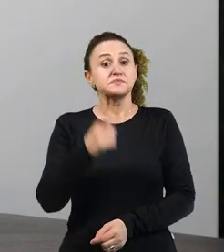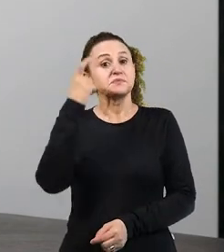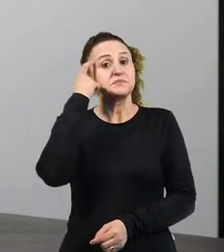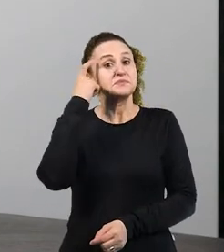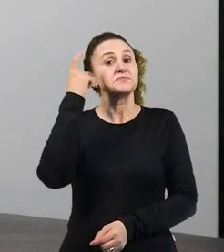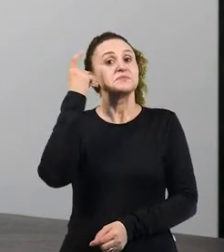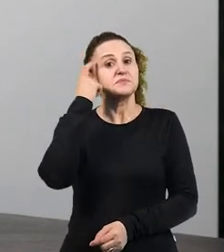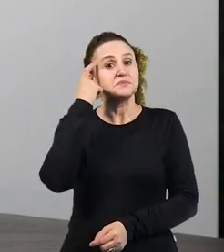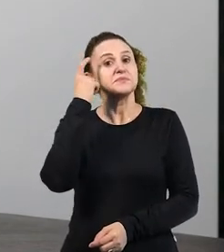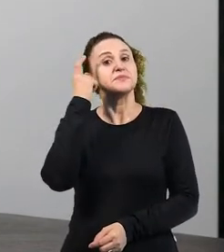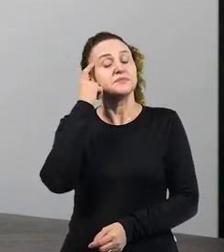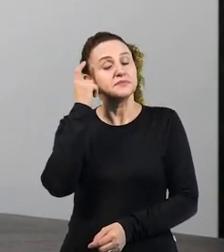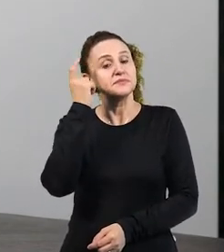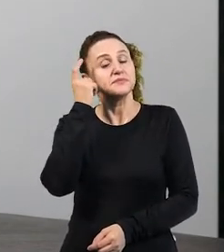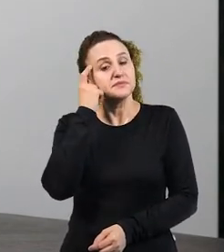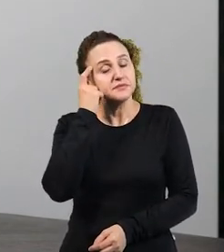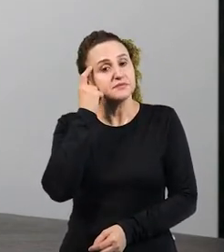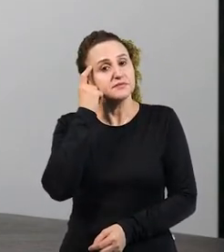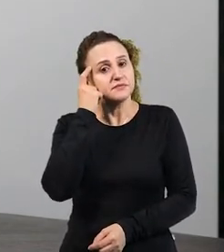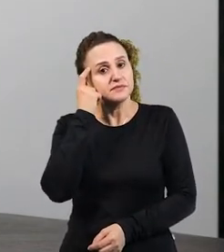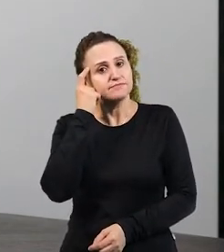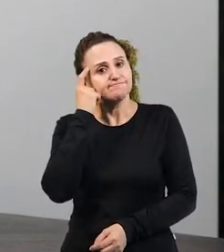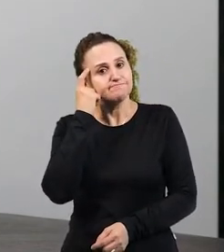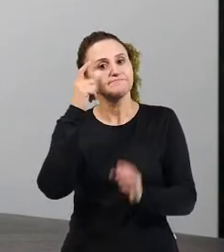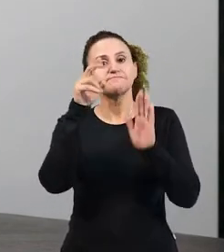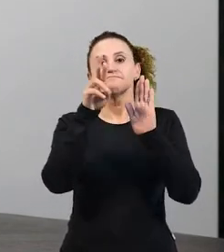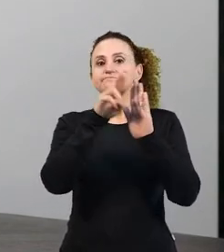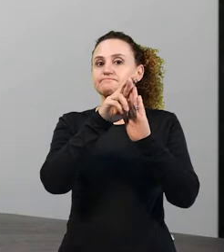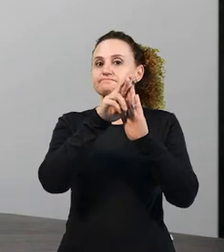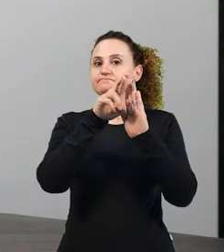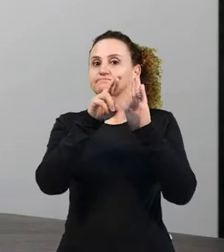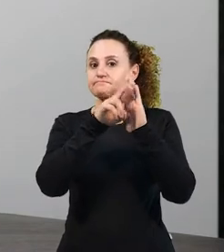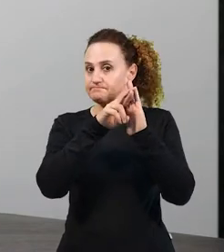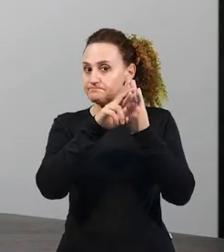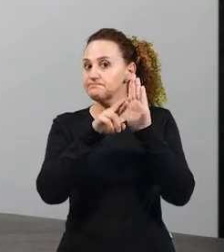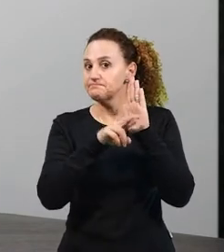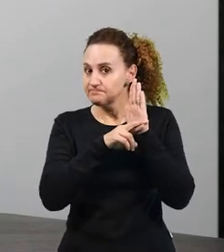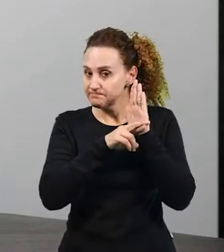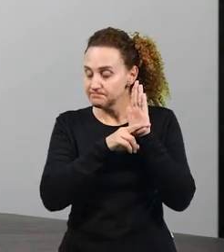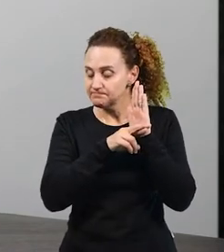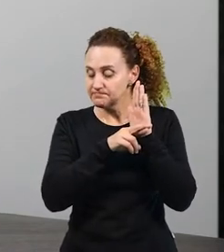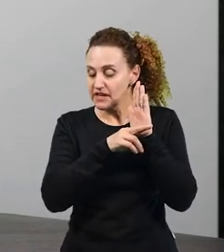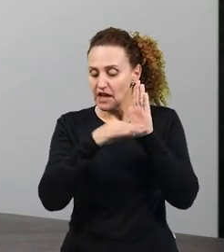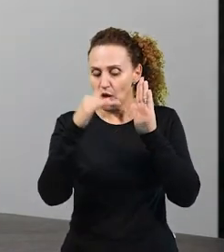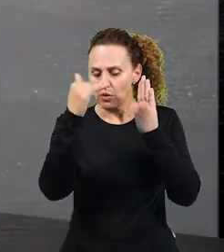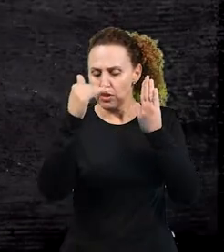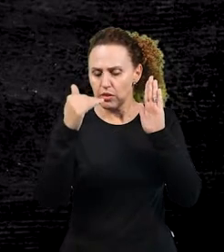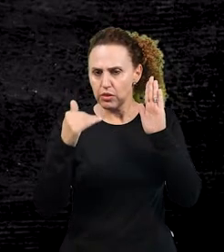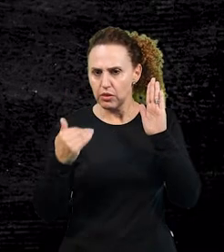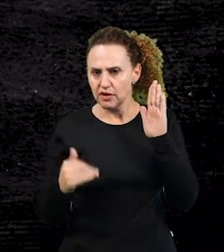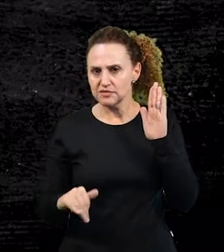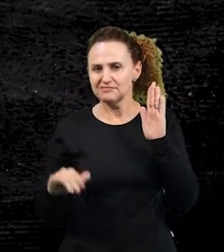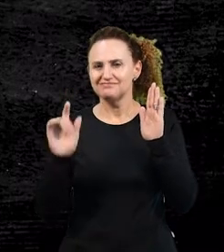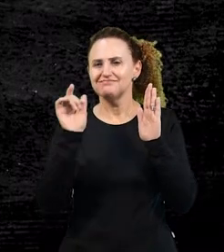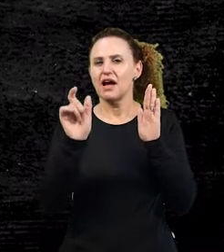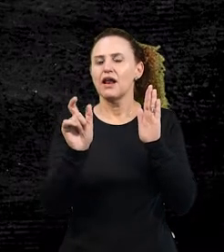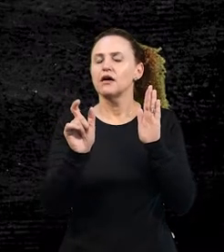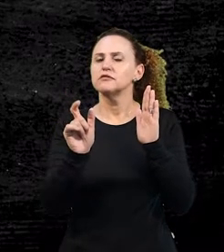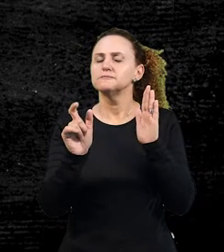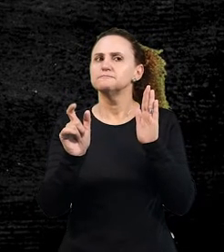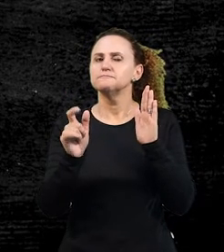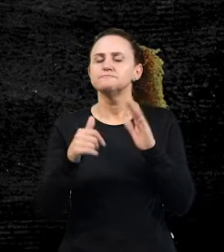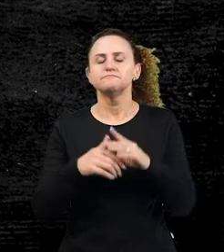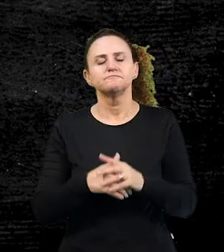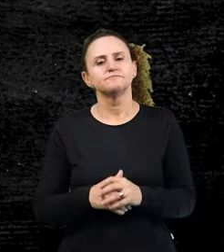pensar em alguns critérios. Então, a classificação de palavras requer a adoção de